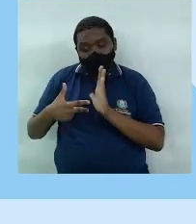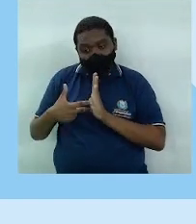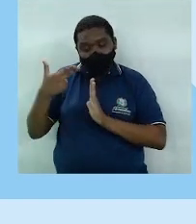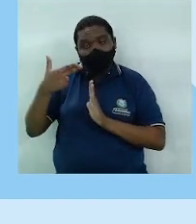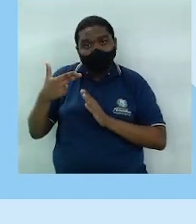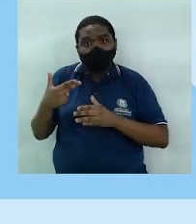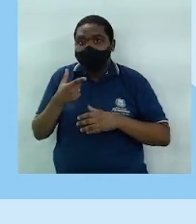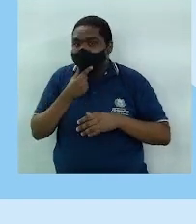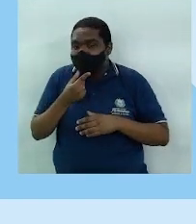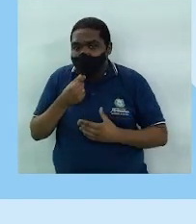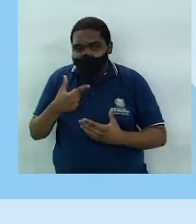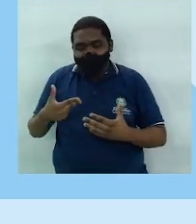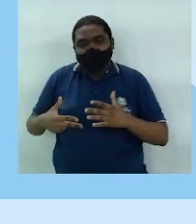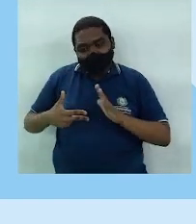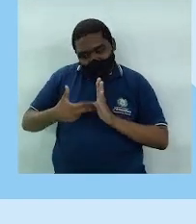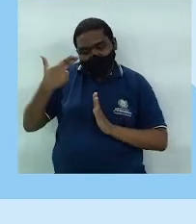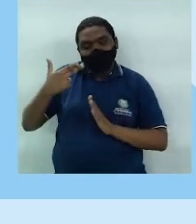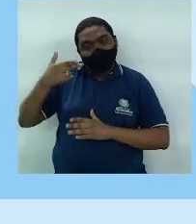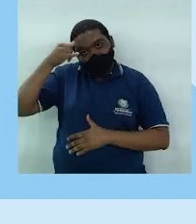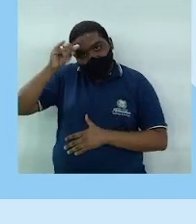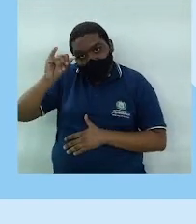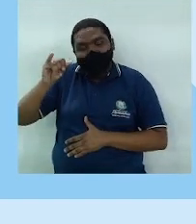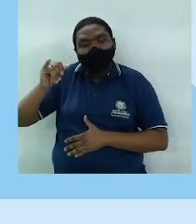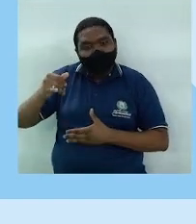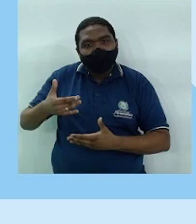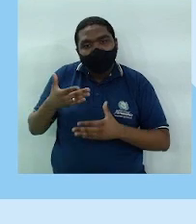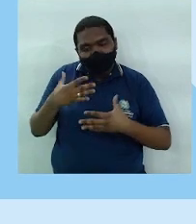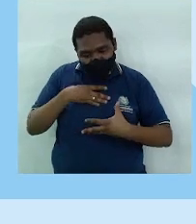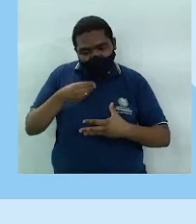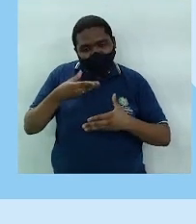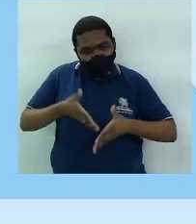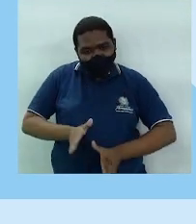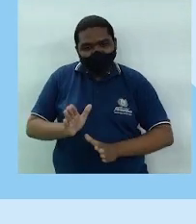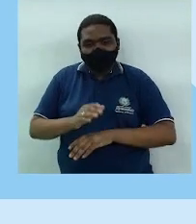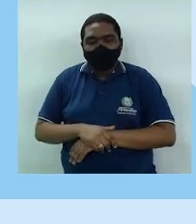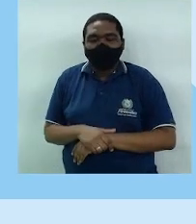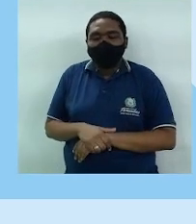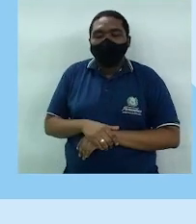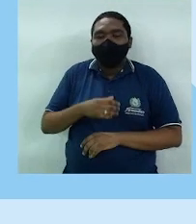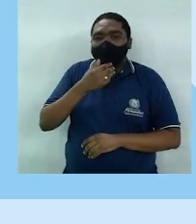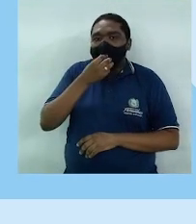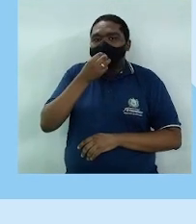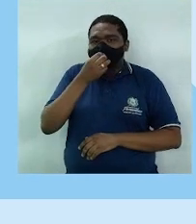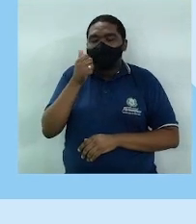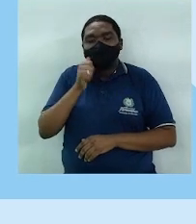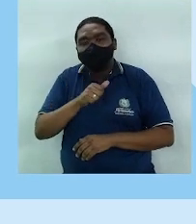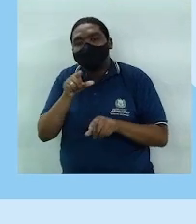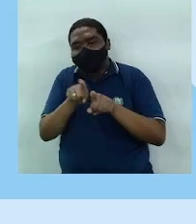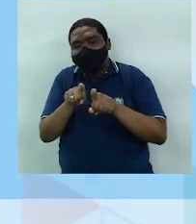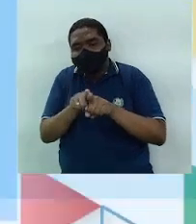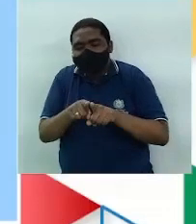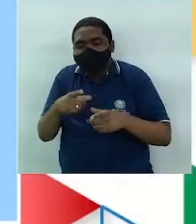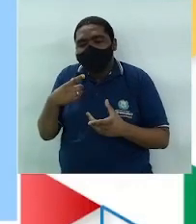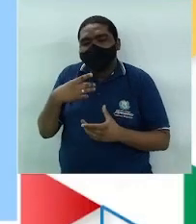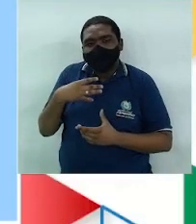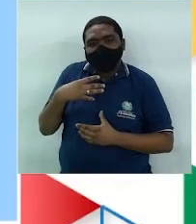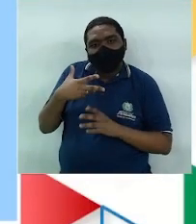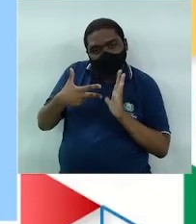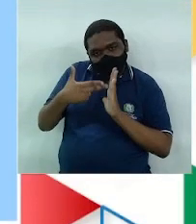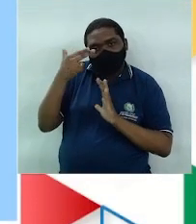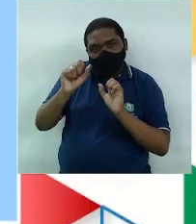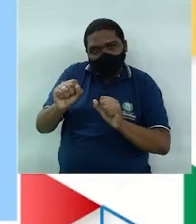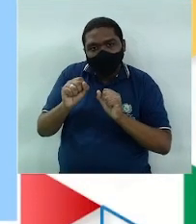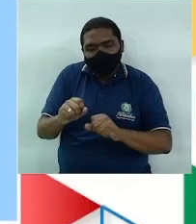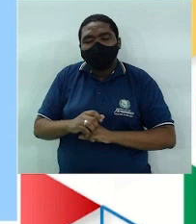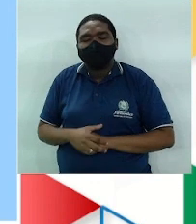laqueação das trompas, ou chamada laqueadura. Tá certo? Vamos lá. Dos mecânicos, existe o DIU, que